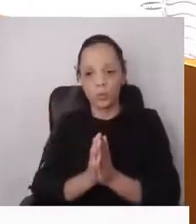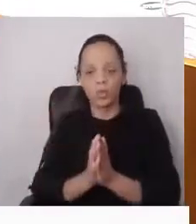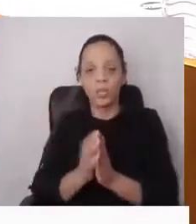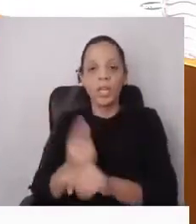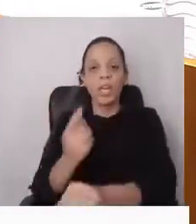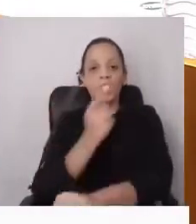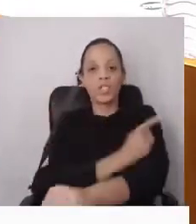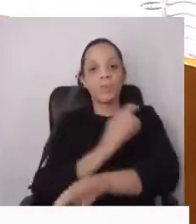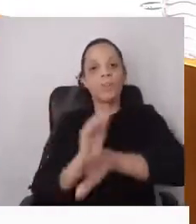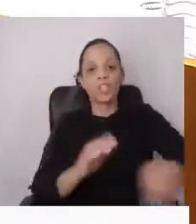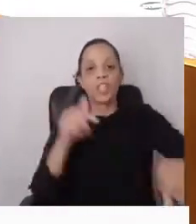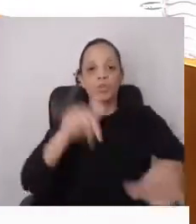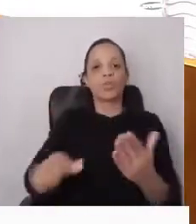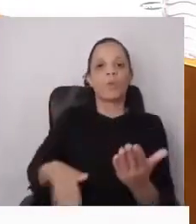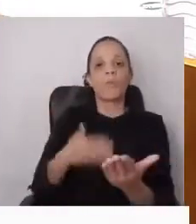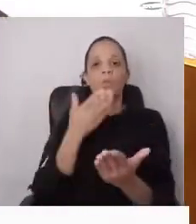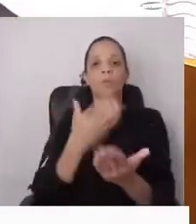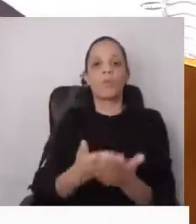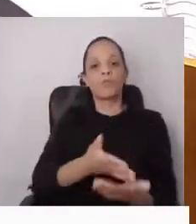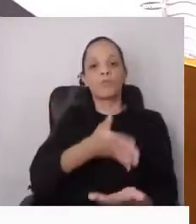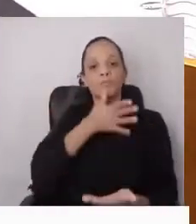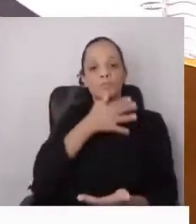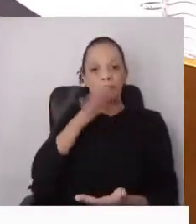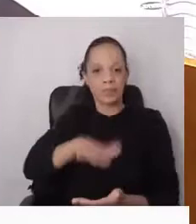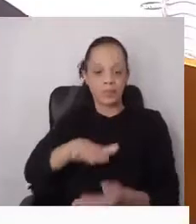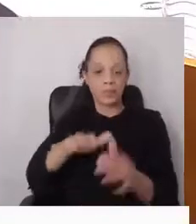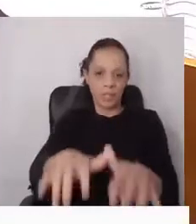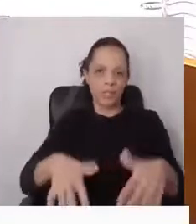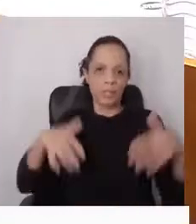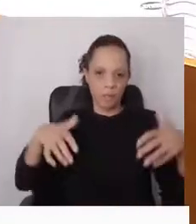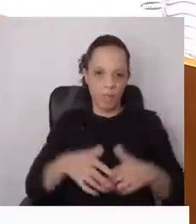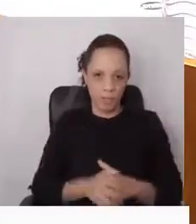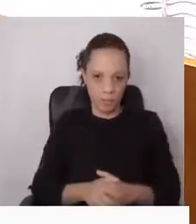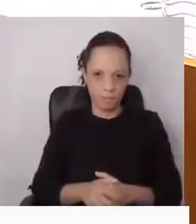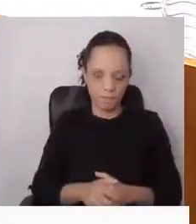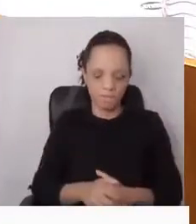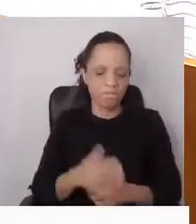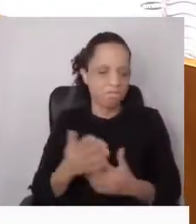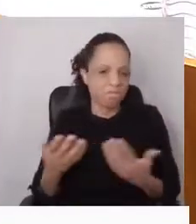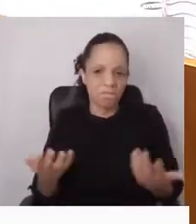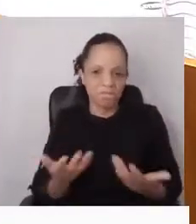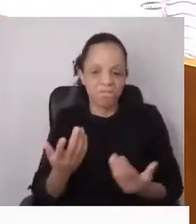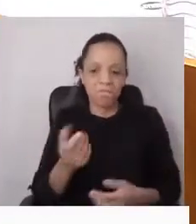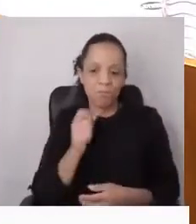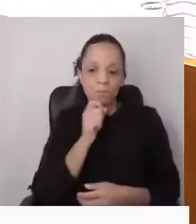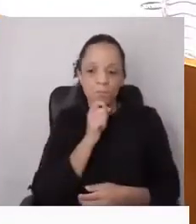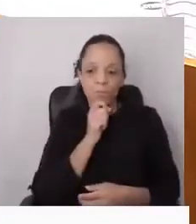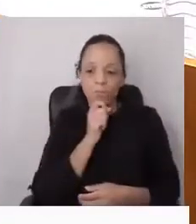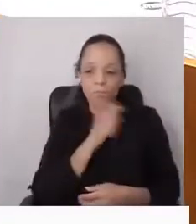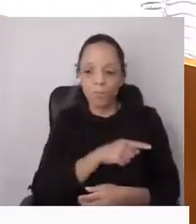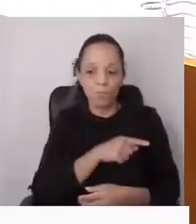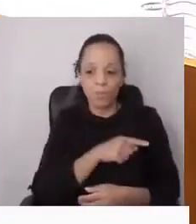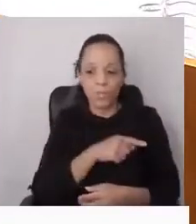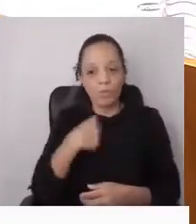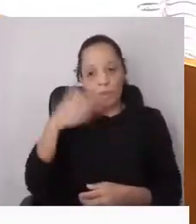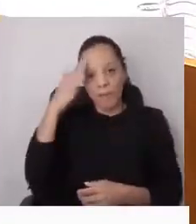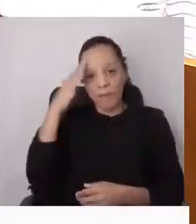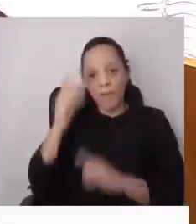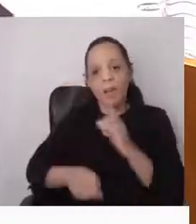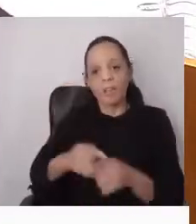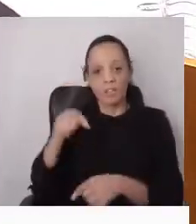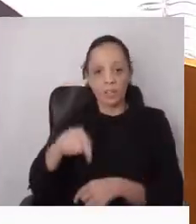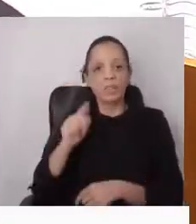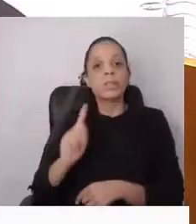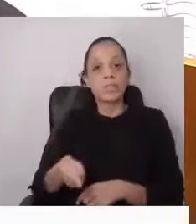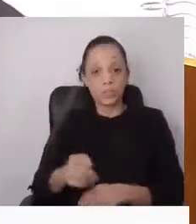vem propor, vem propor a assim por lei. Ora, o que é que nós podemos presumir daqui? Que ou